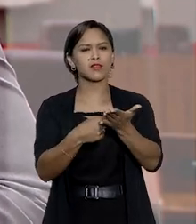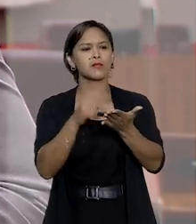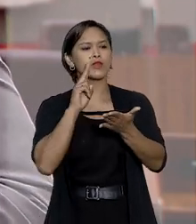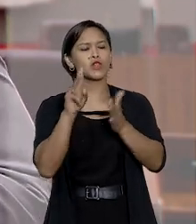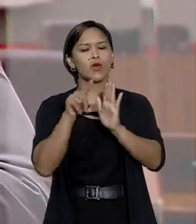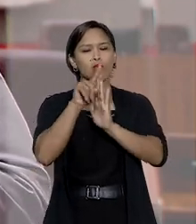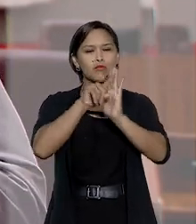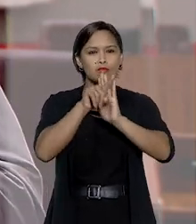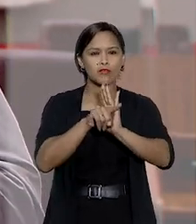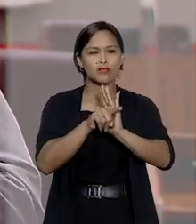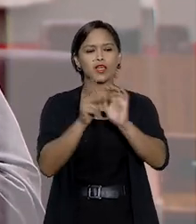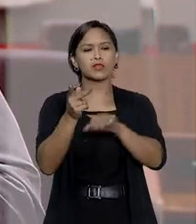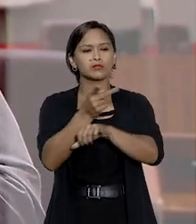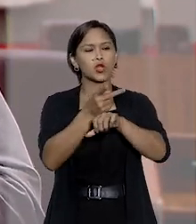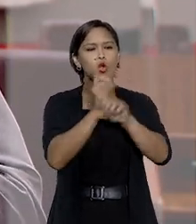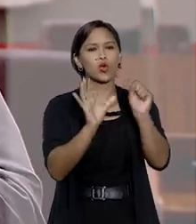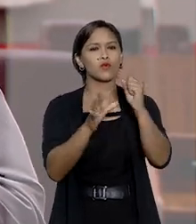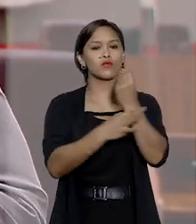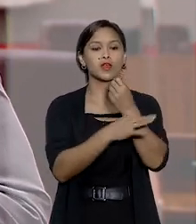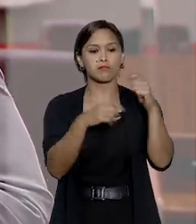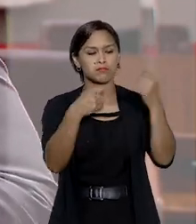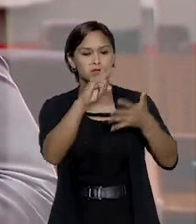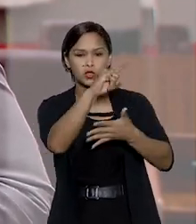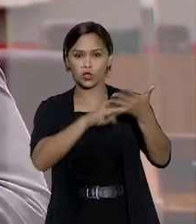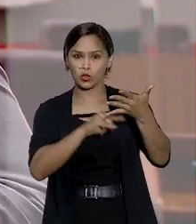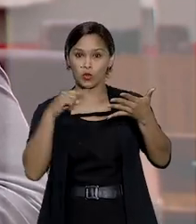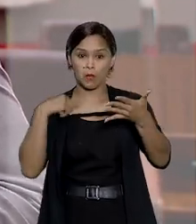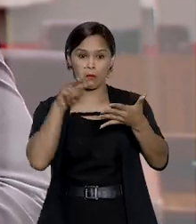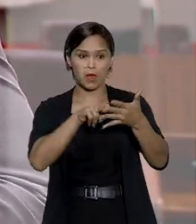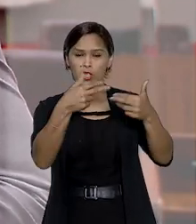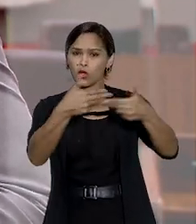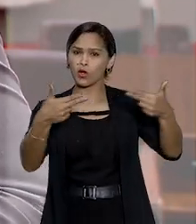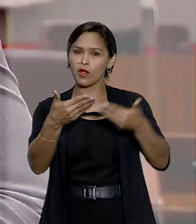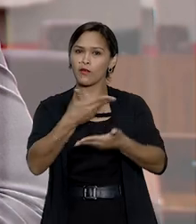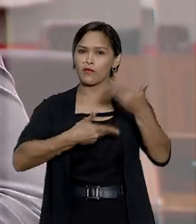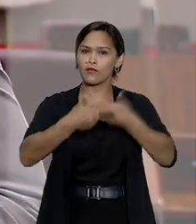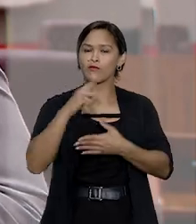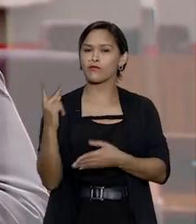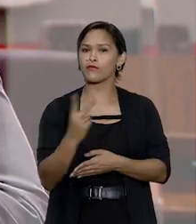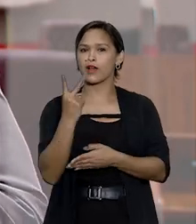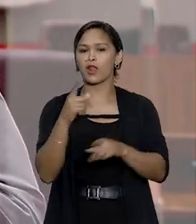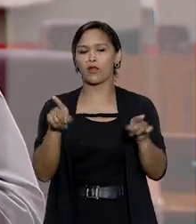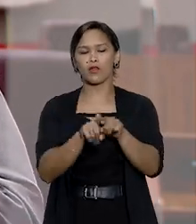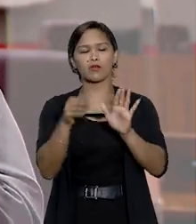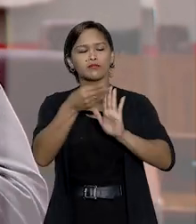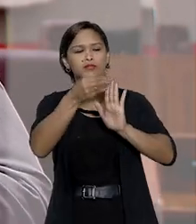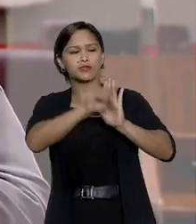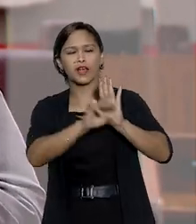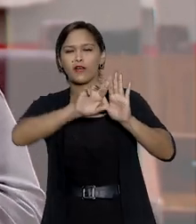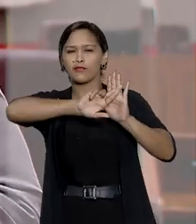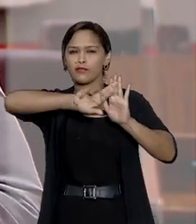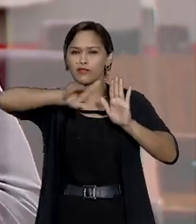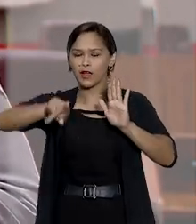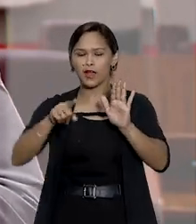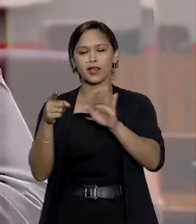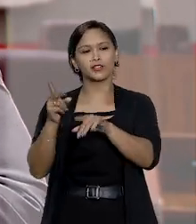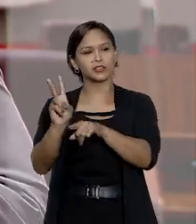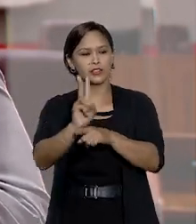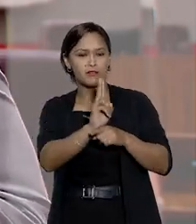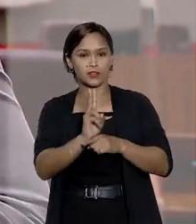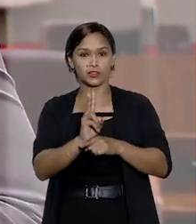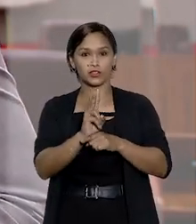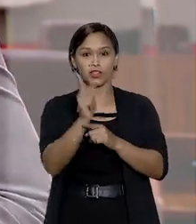a realização de buscas e apreensões de documentos, equipamentos e valores em desfavor de diversos investigados